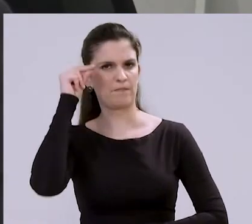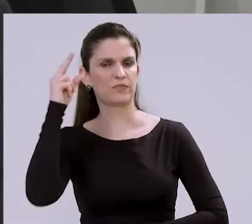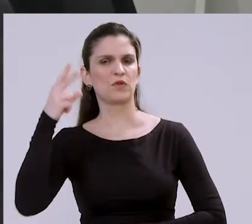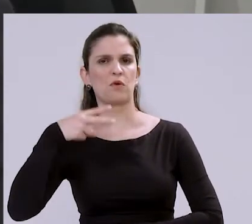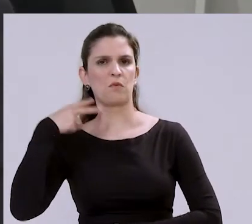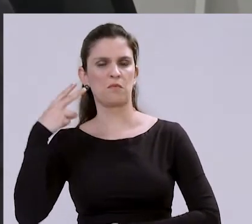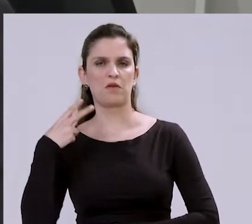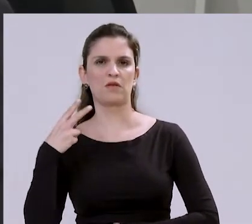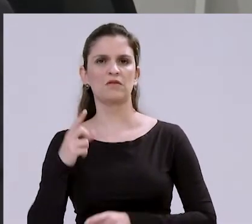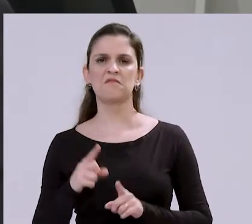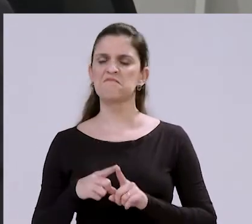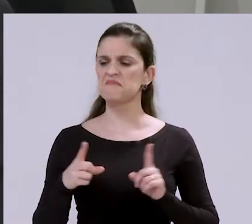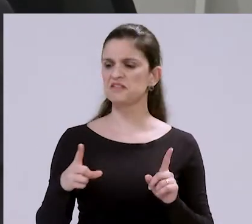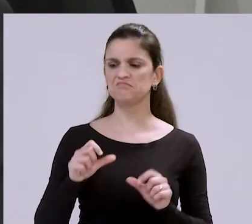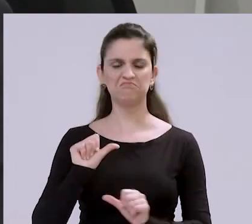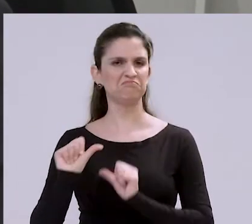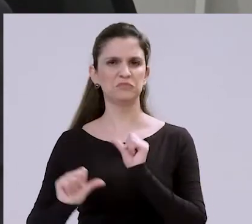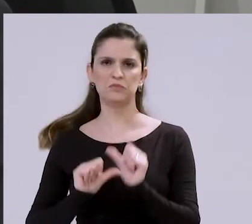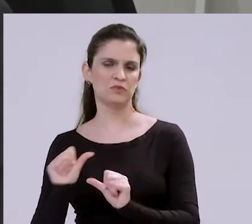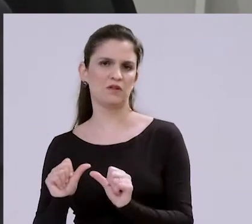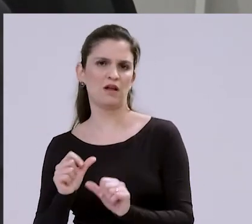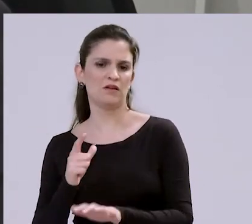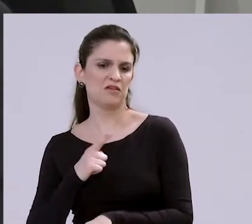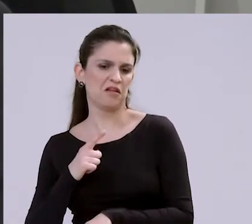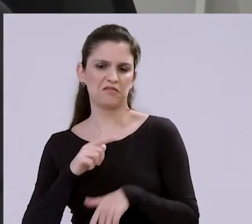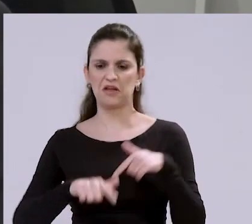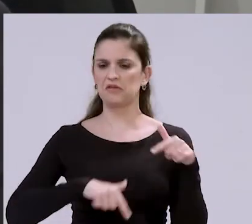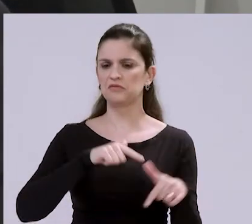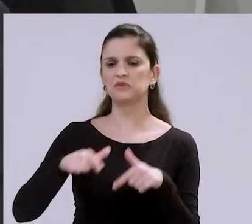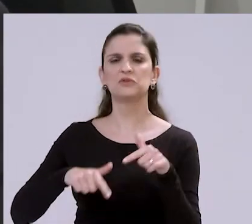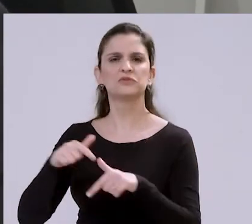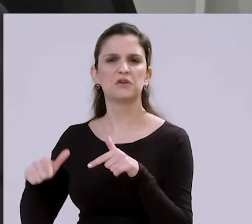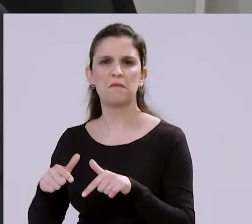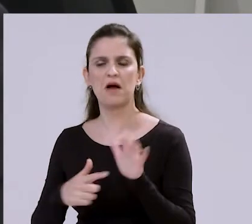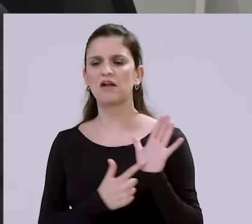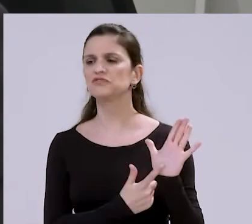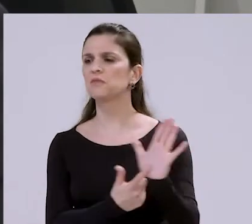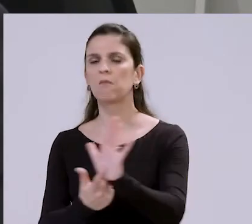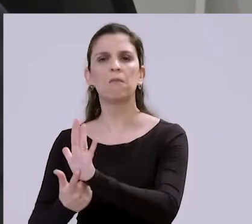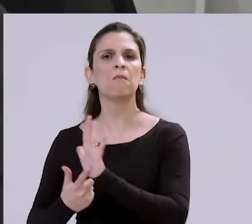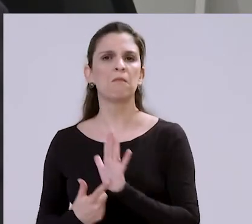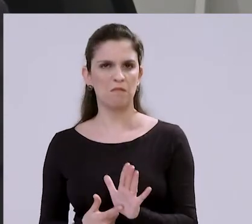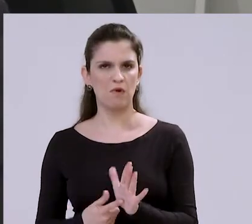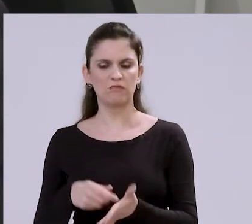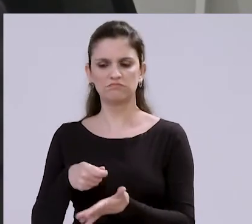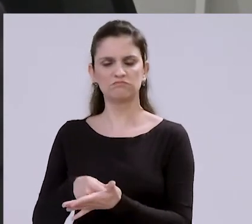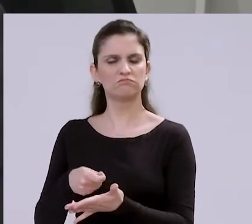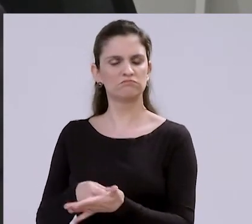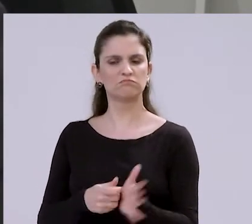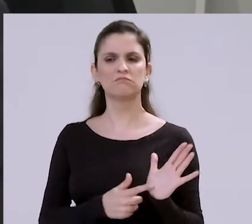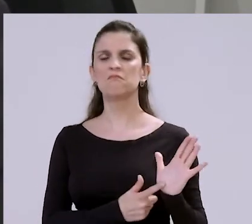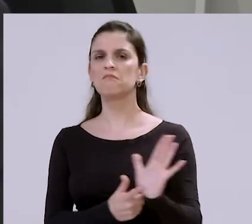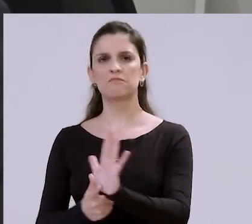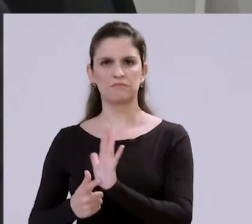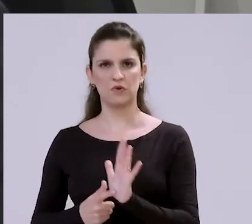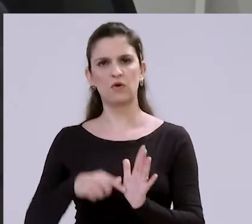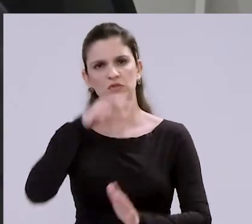prefeito. Mas eu acredito que não vai mudar nada. Quem tem trabalho, quem está realmente